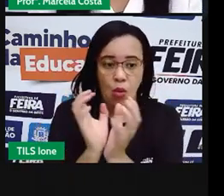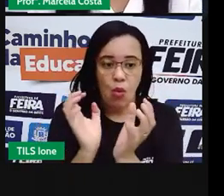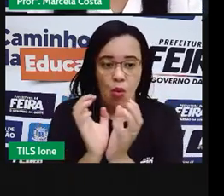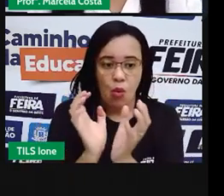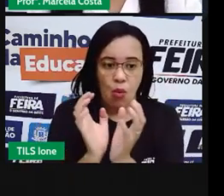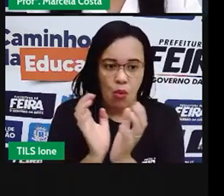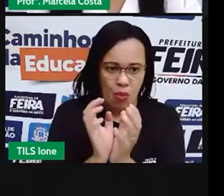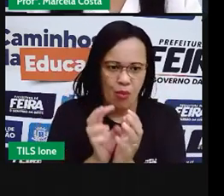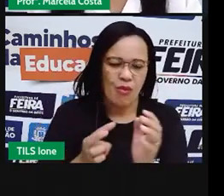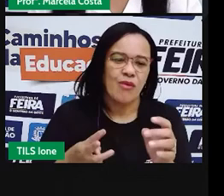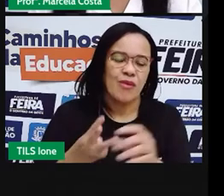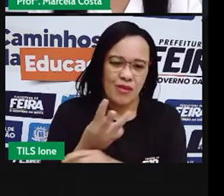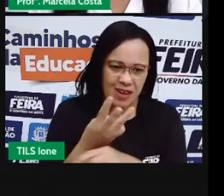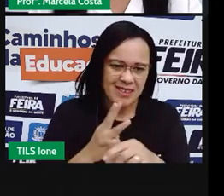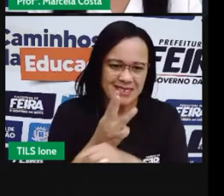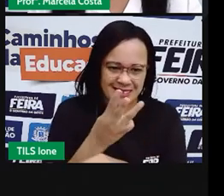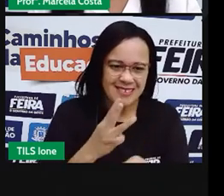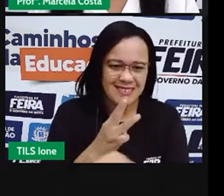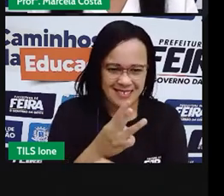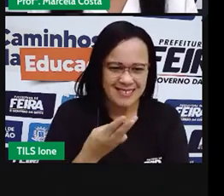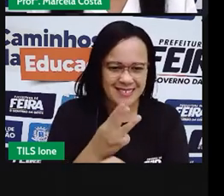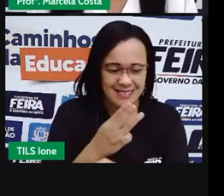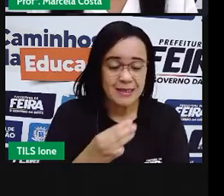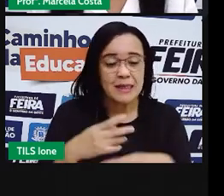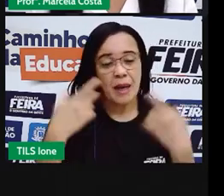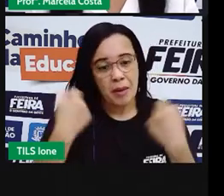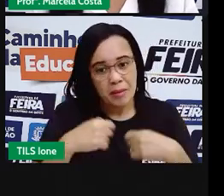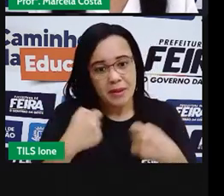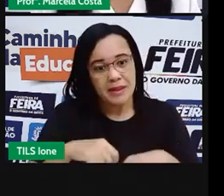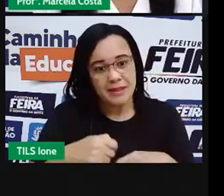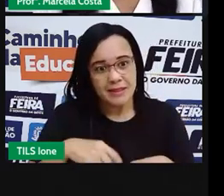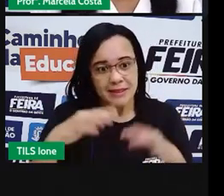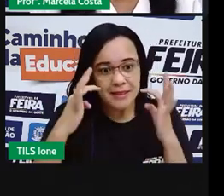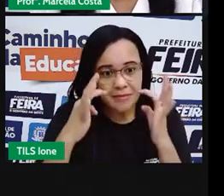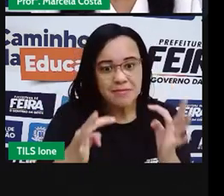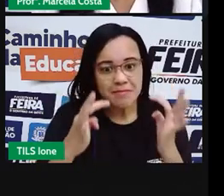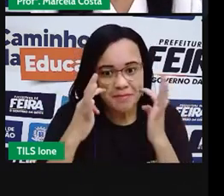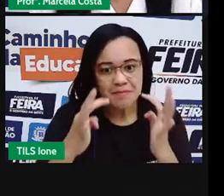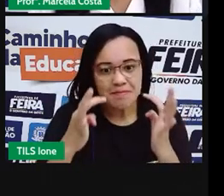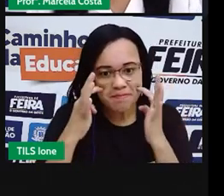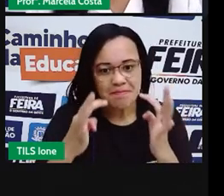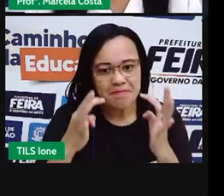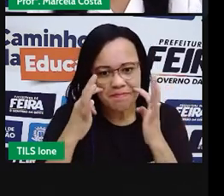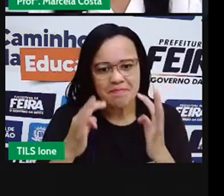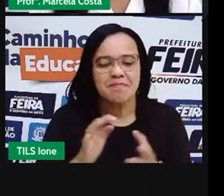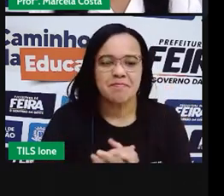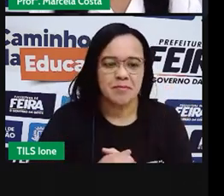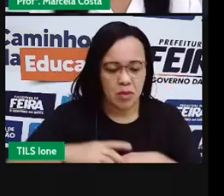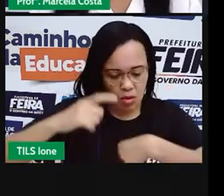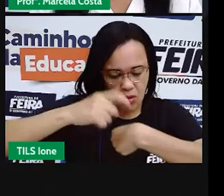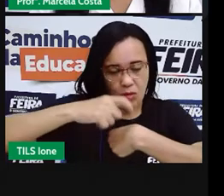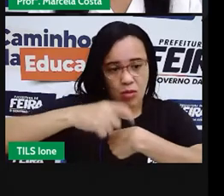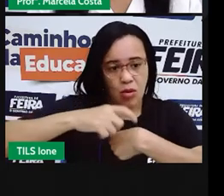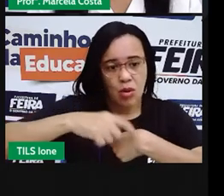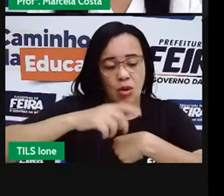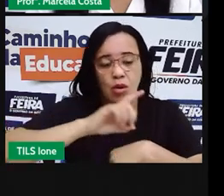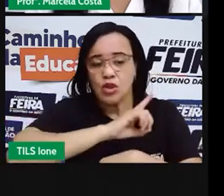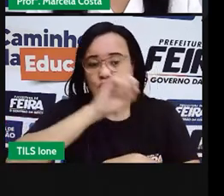fizeram grupos menos aplicativos de conversa como o WhatsApp e lá vão